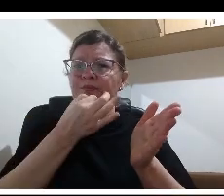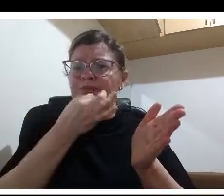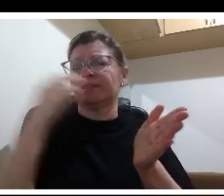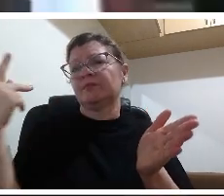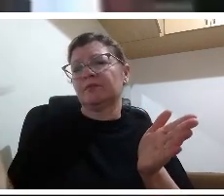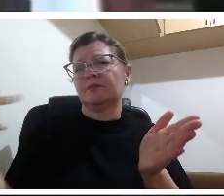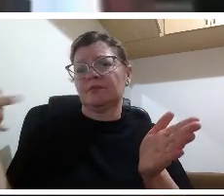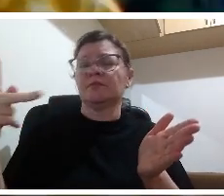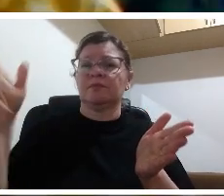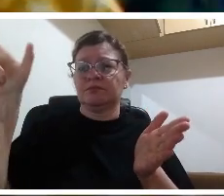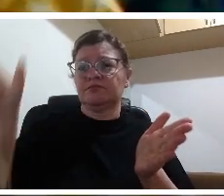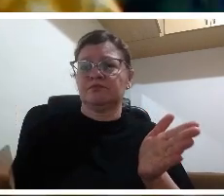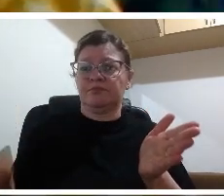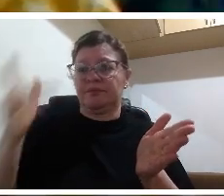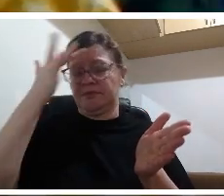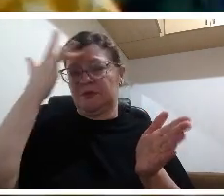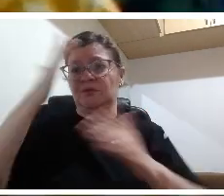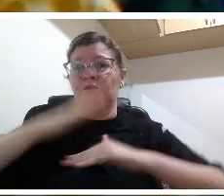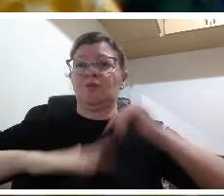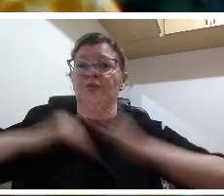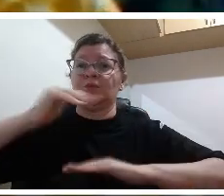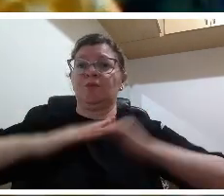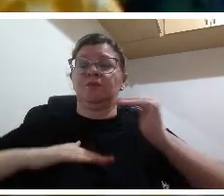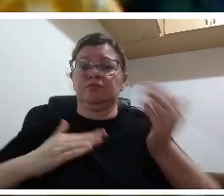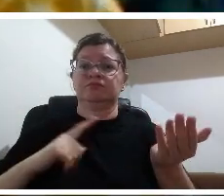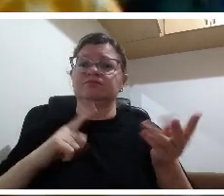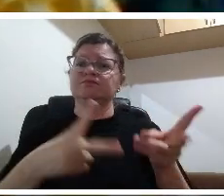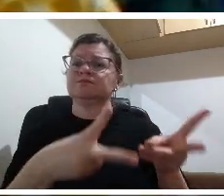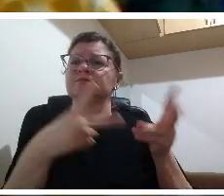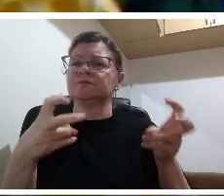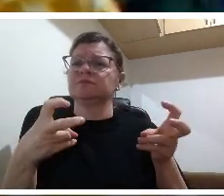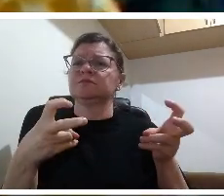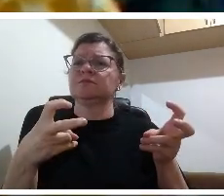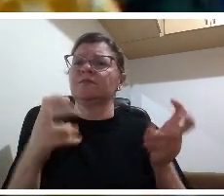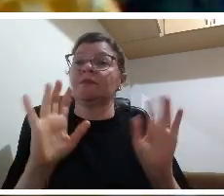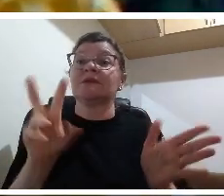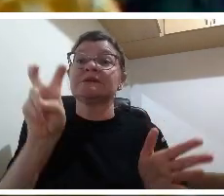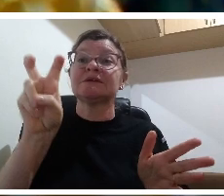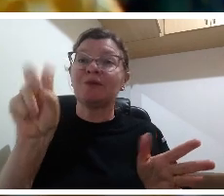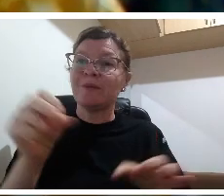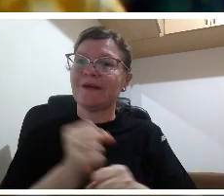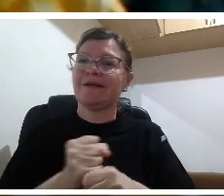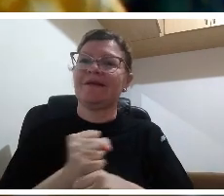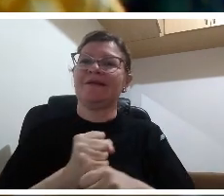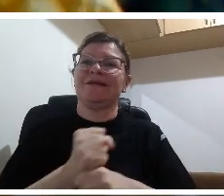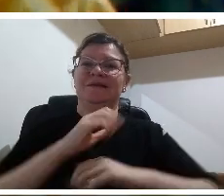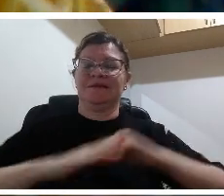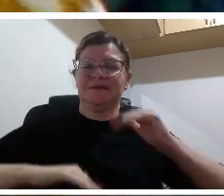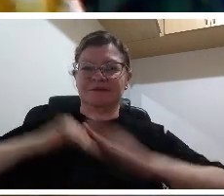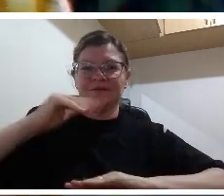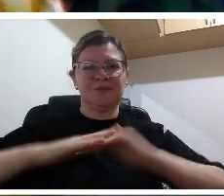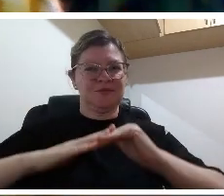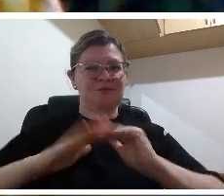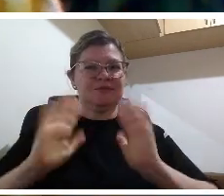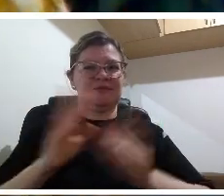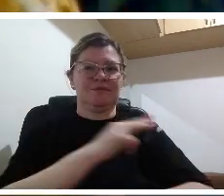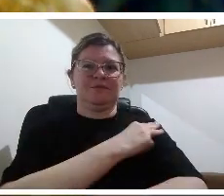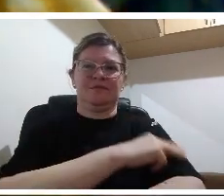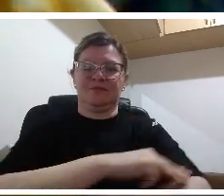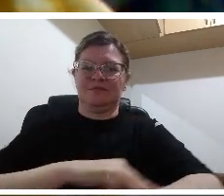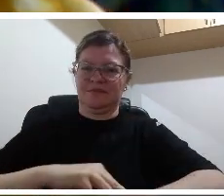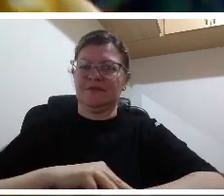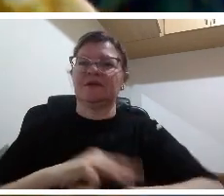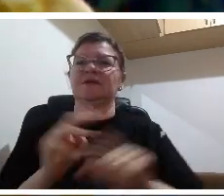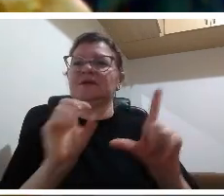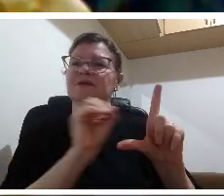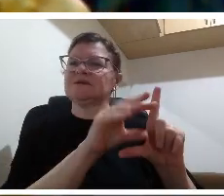estando ali presente nos cursos de pedagogia nas licenciaturas de modo geral então a partir do que já